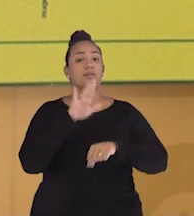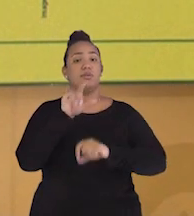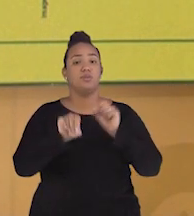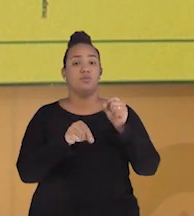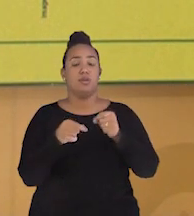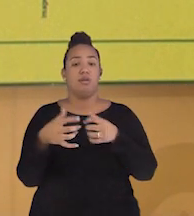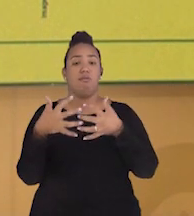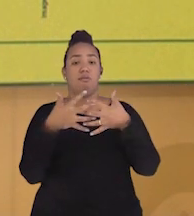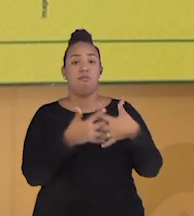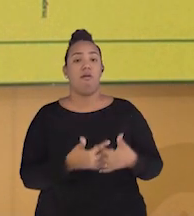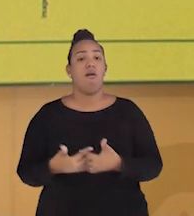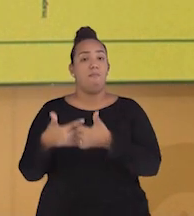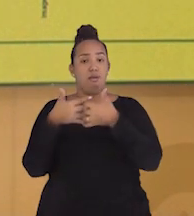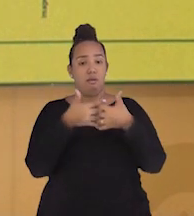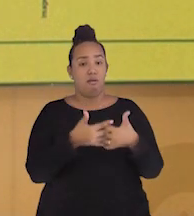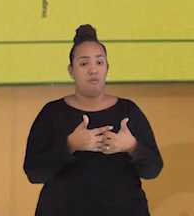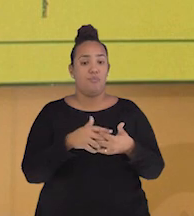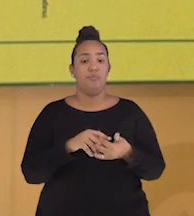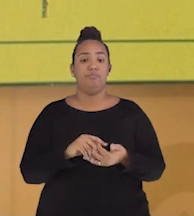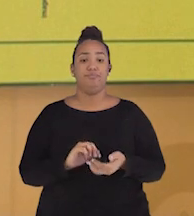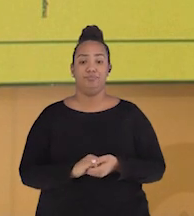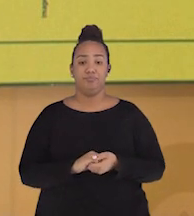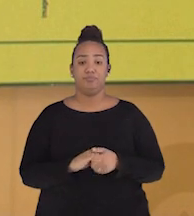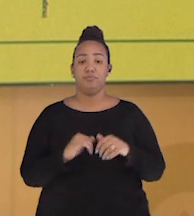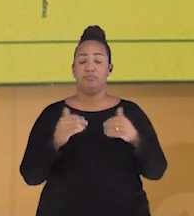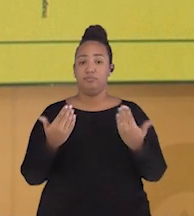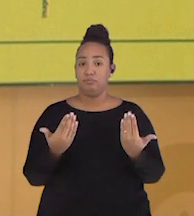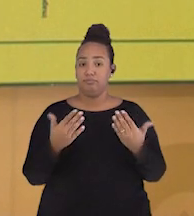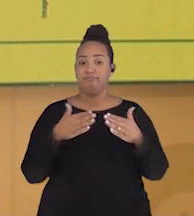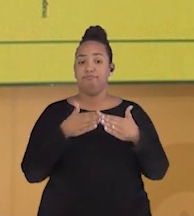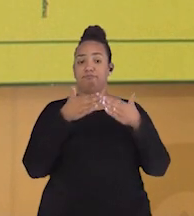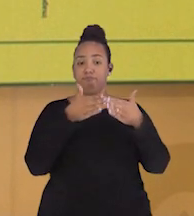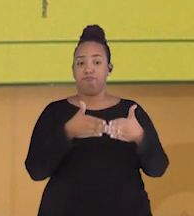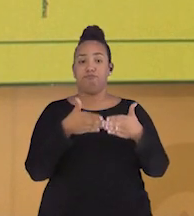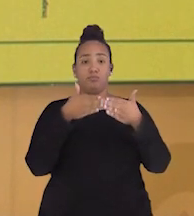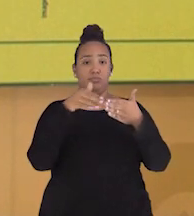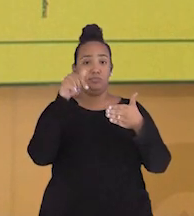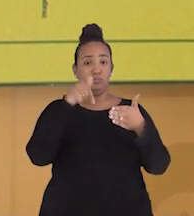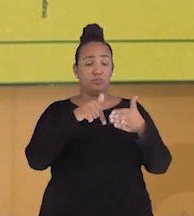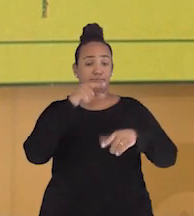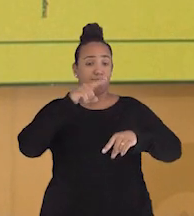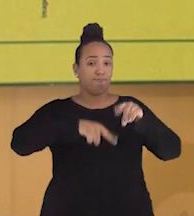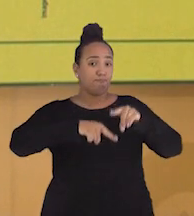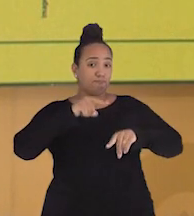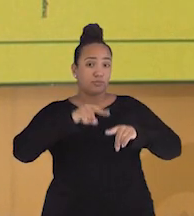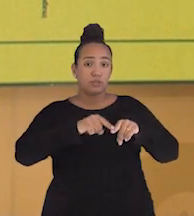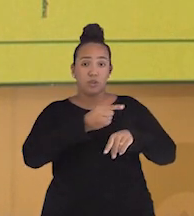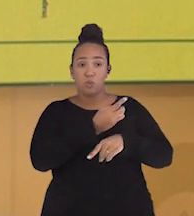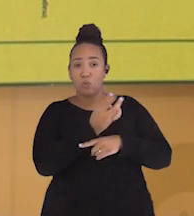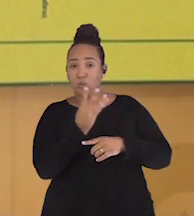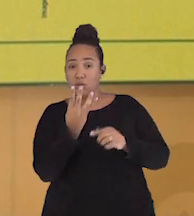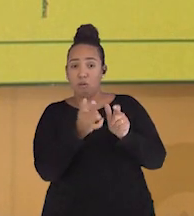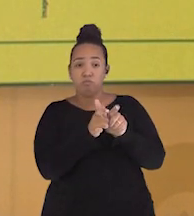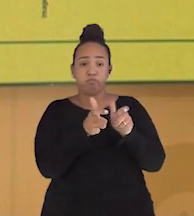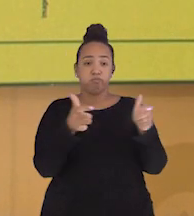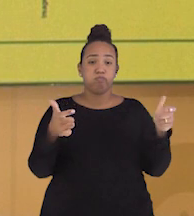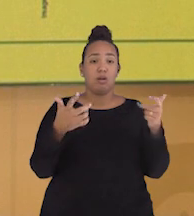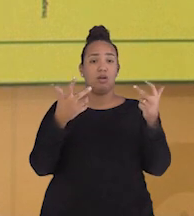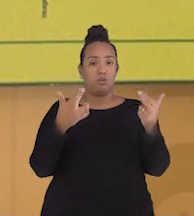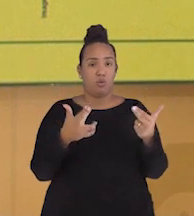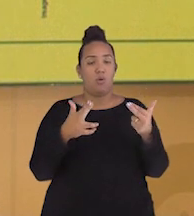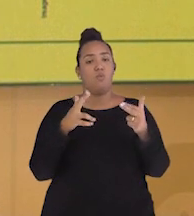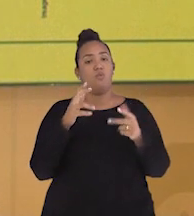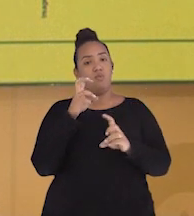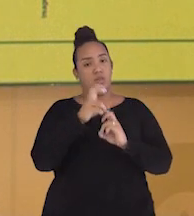Então, o navio, ele consegue transportar uma quantidade muito maior de carga, assim como o trem e o avião.